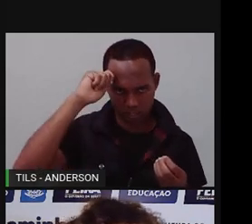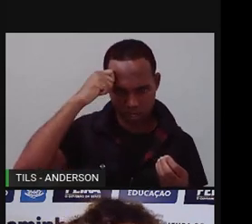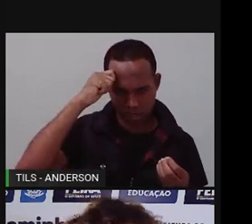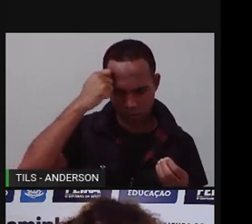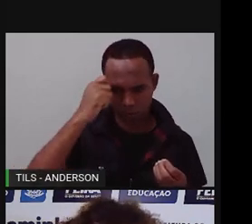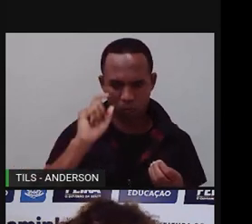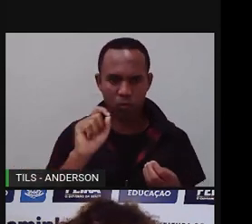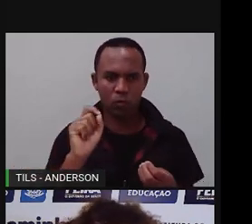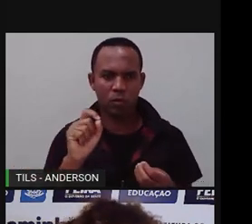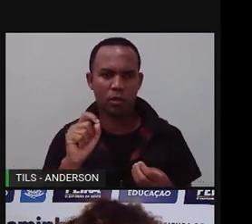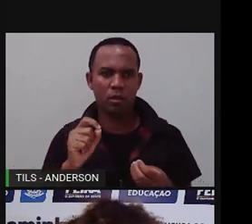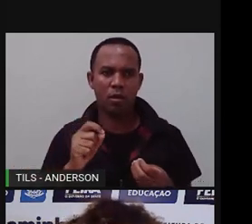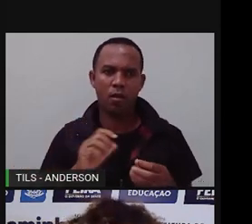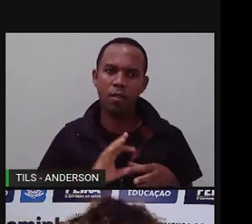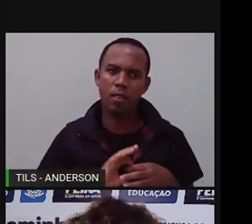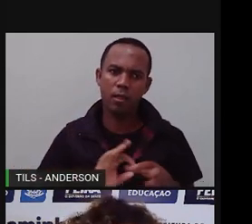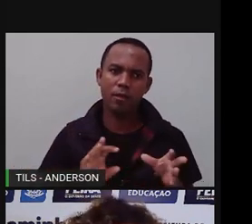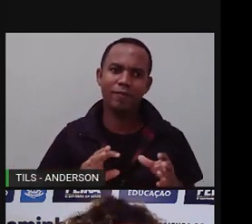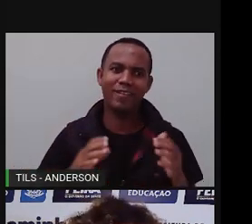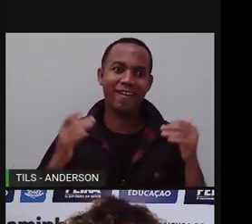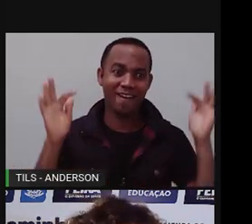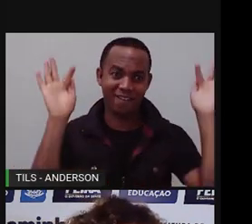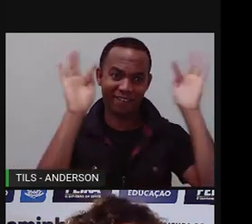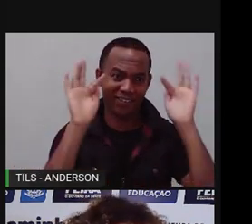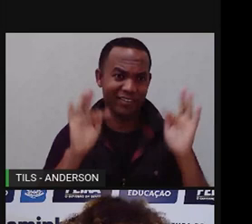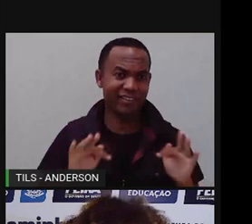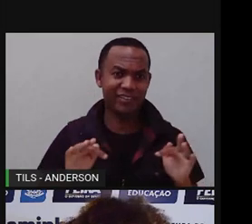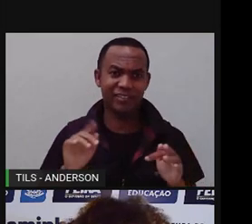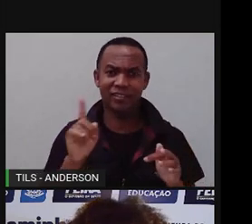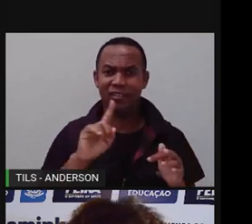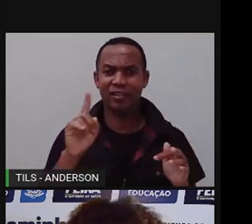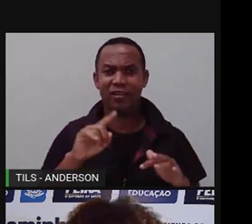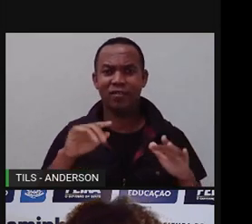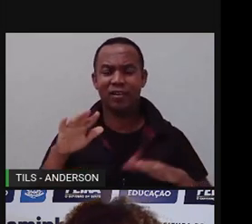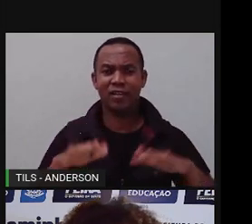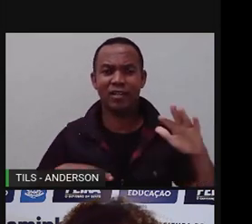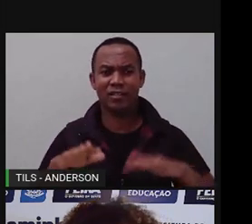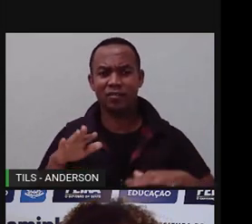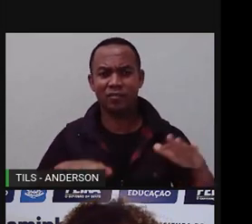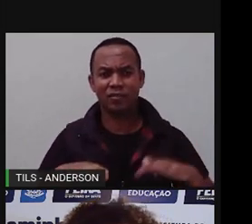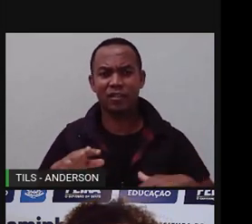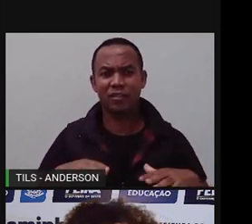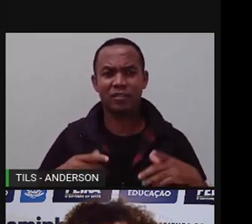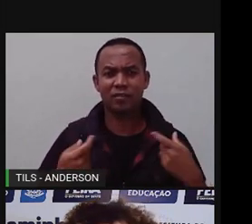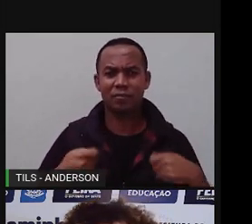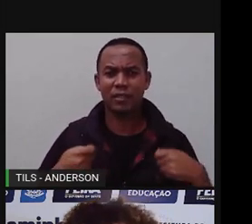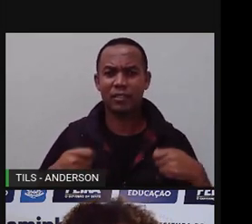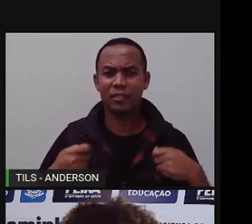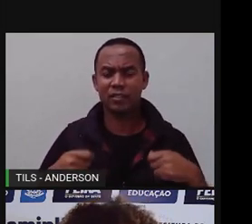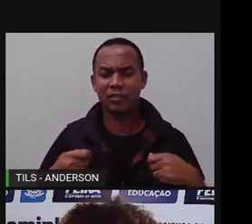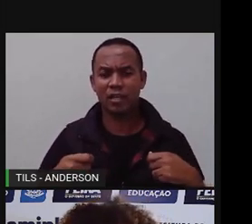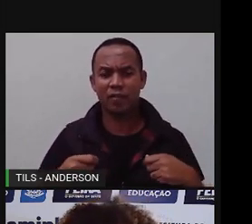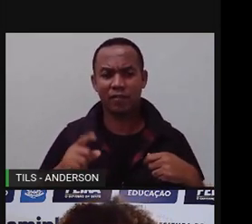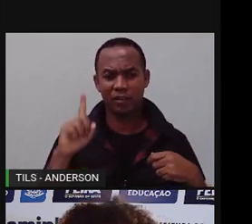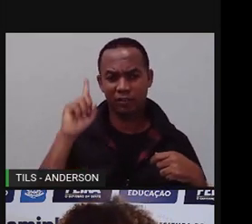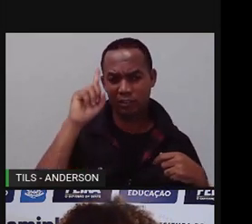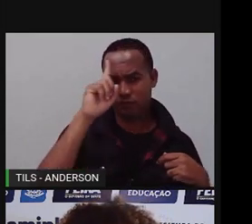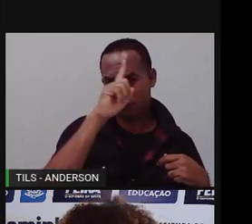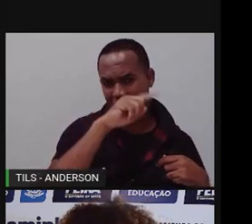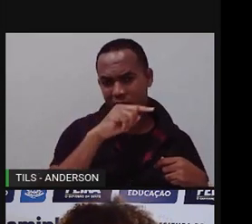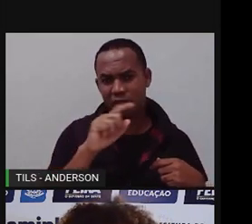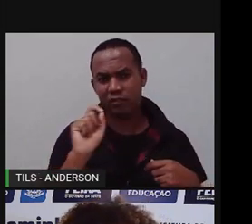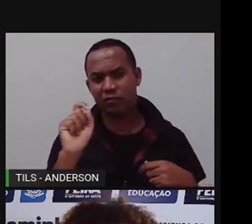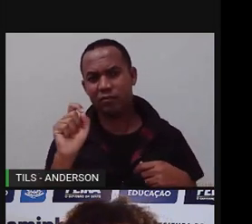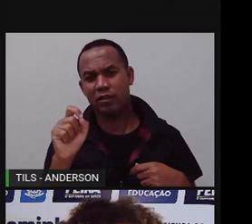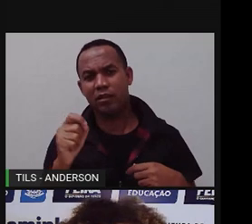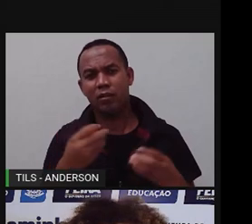mantivesse na sociedade. Então, quando eles são libertos, eles passam por diversas dificuldades,